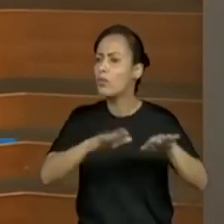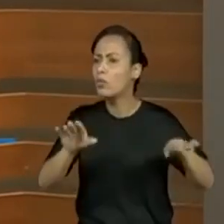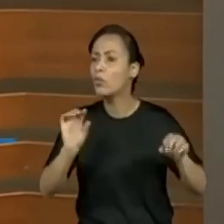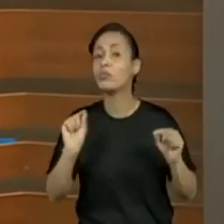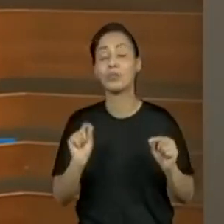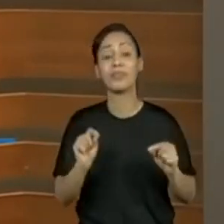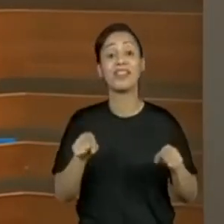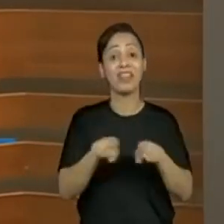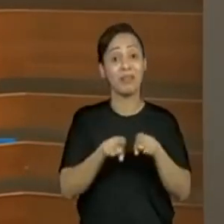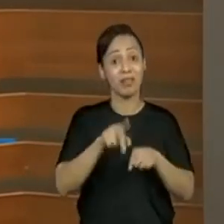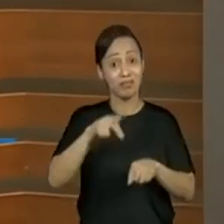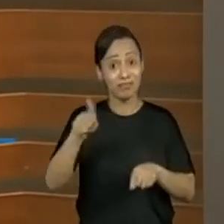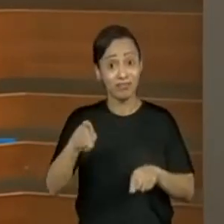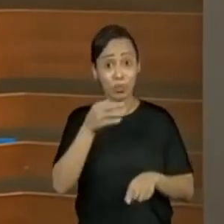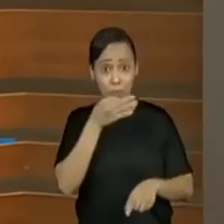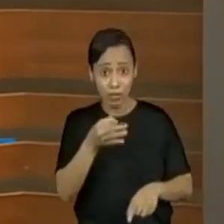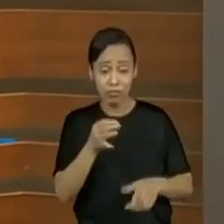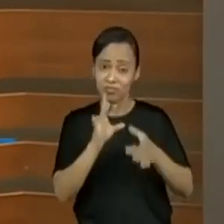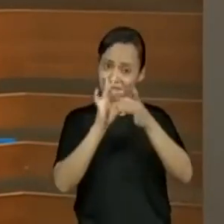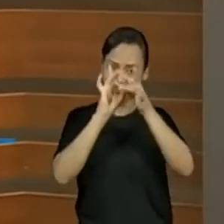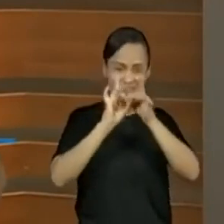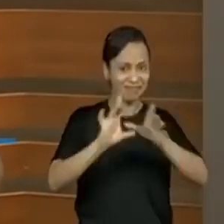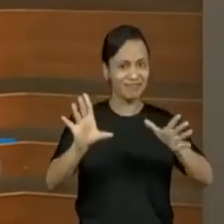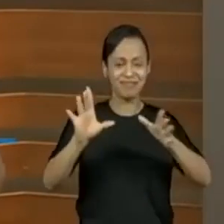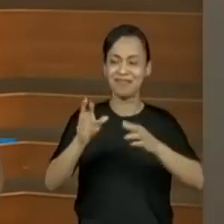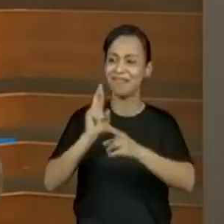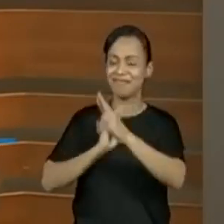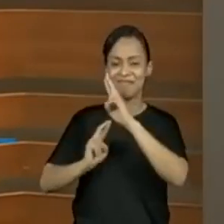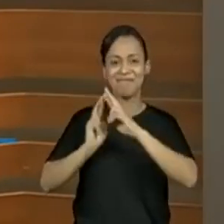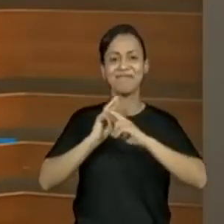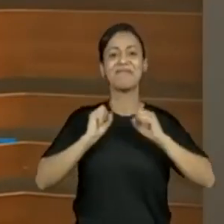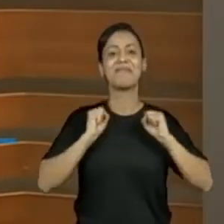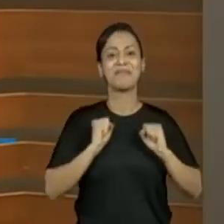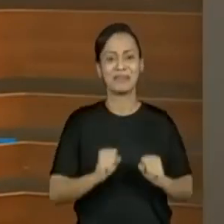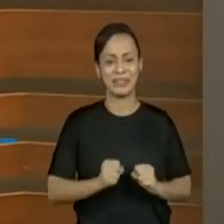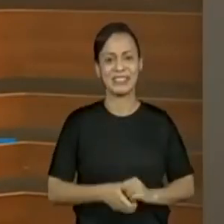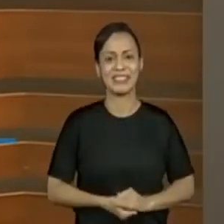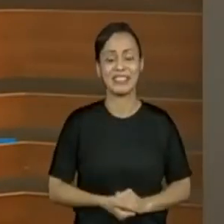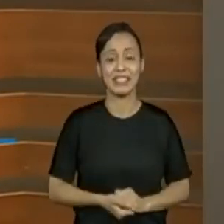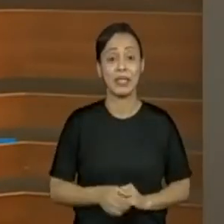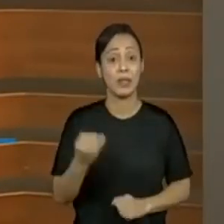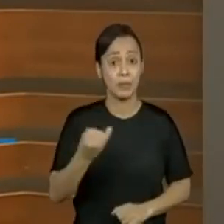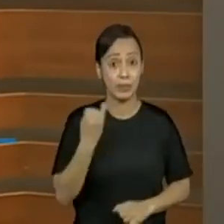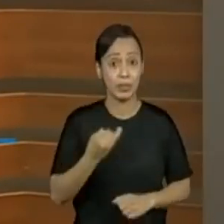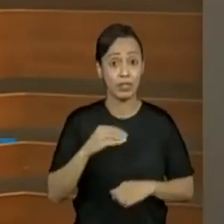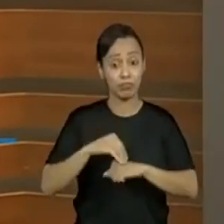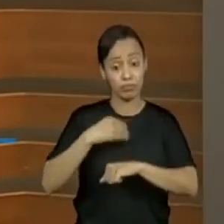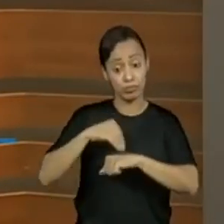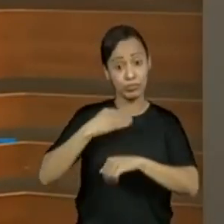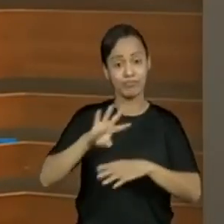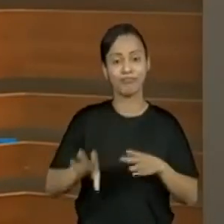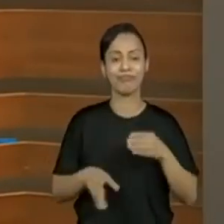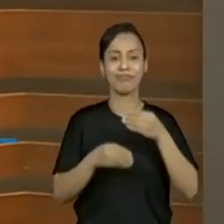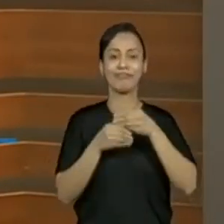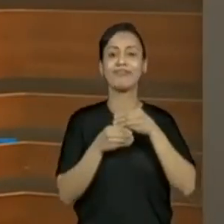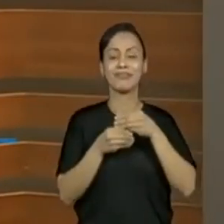vocês, professores, também são sempre bem-vindos a essa aula. Então, nós faremos juntos a presente aula, que foi desenvolvida sobre